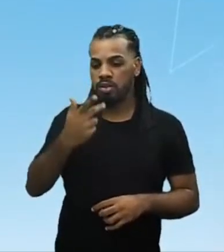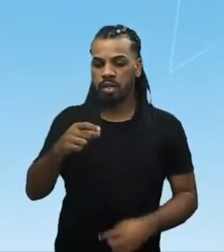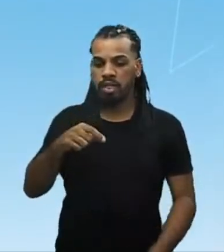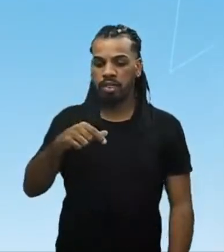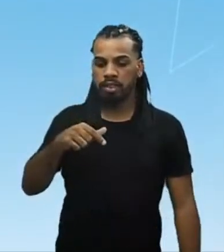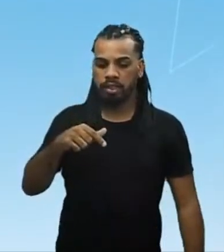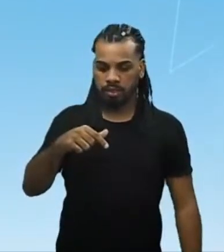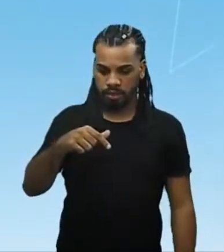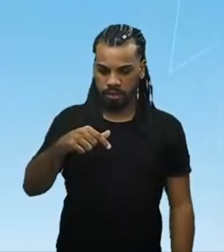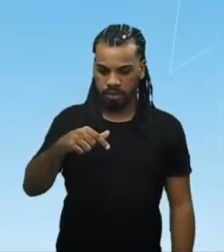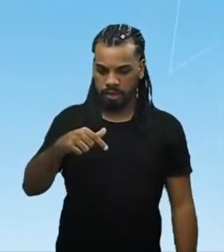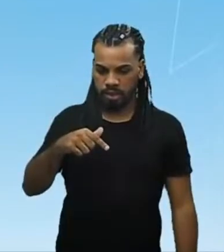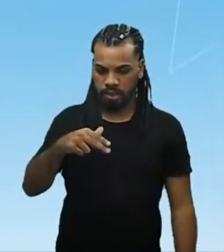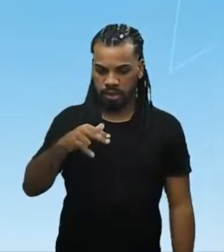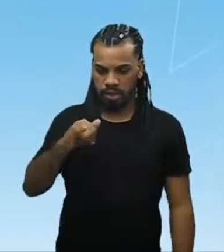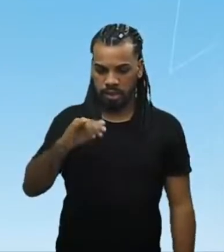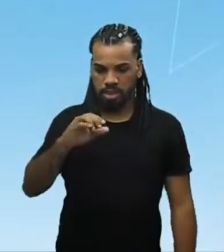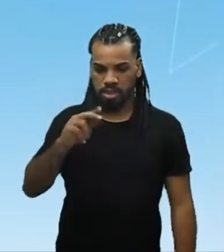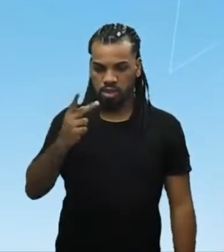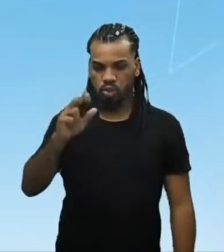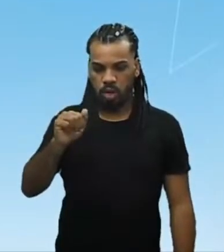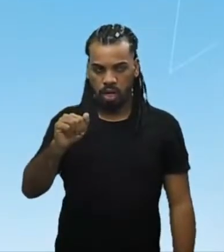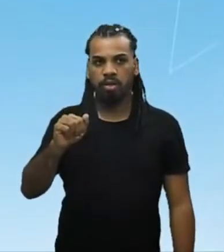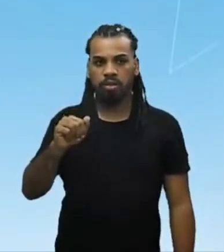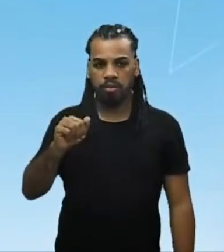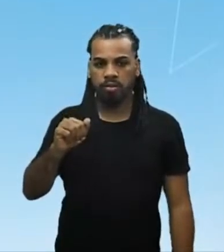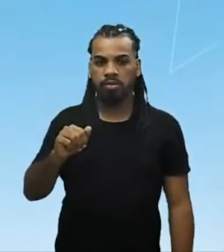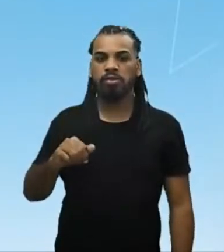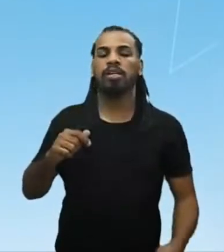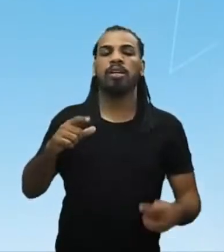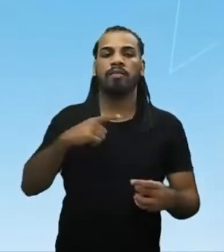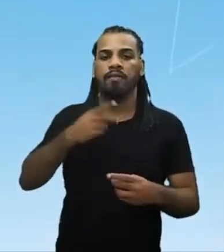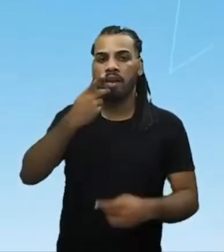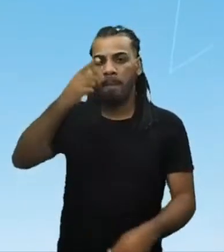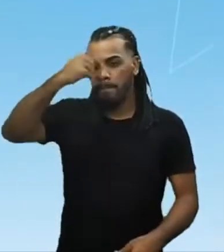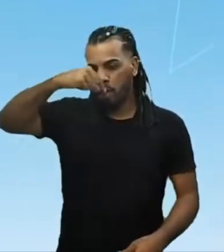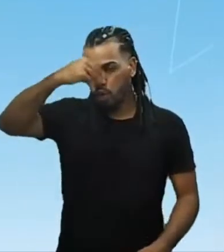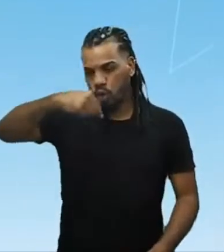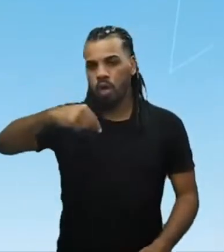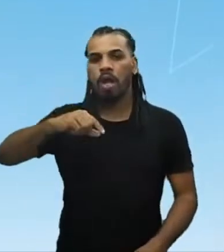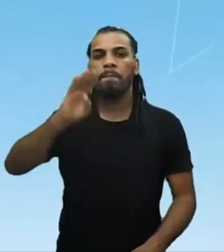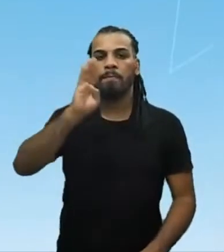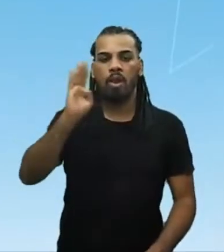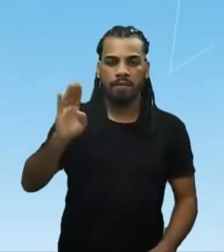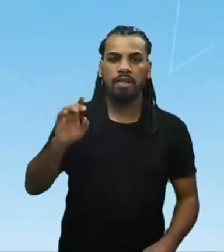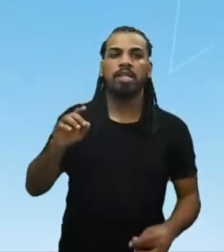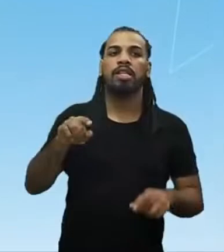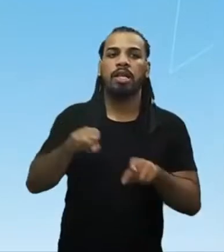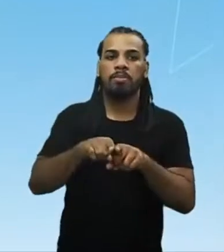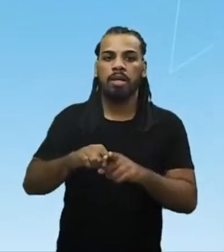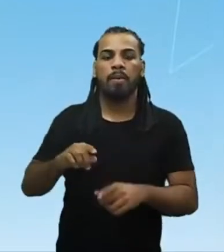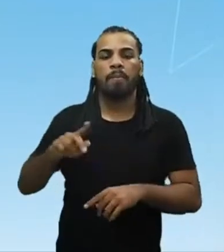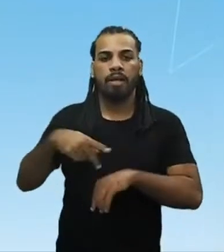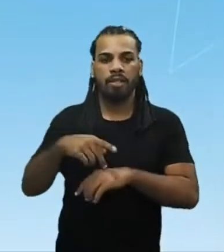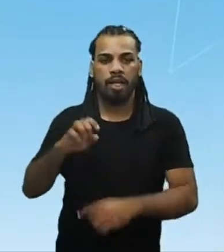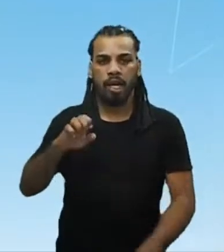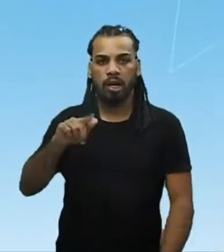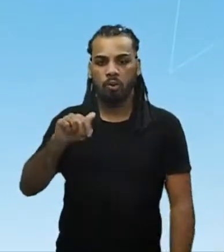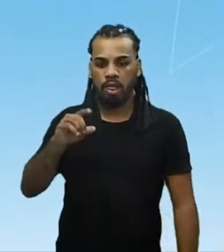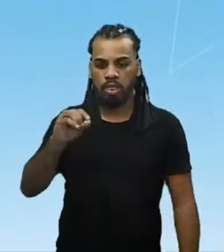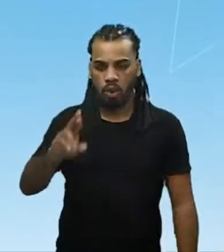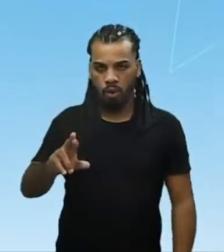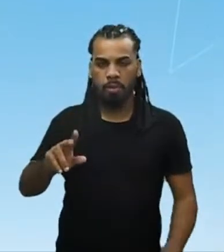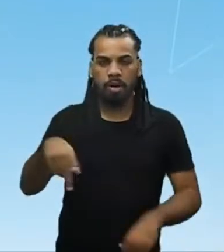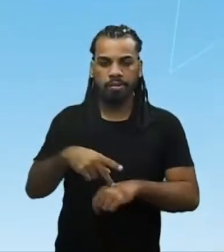oficialmente ainda falada no Peru, na Bolívia e no Equador. Os Incas